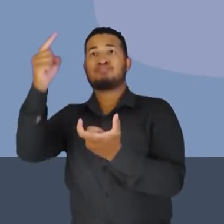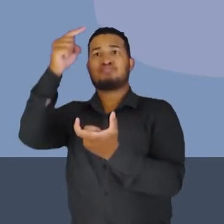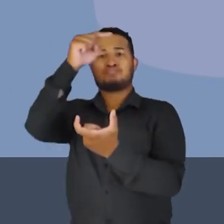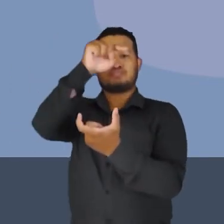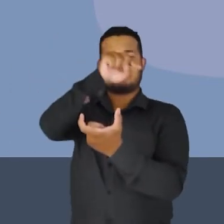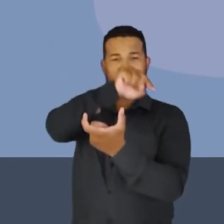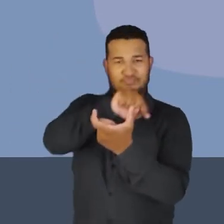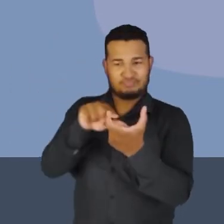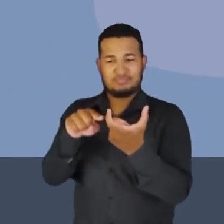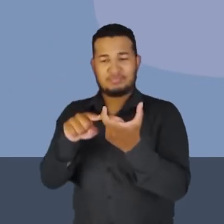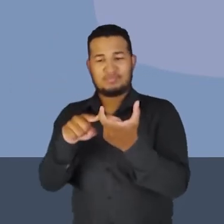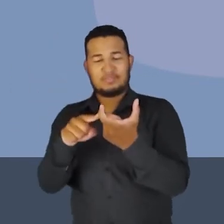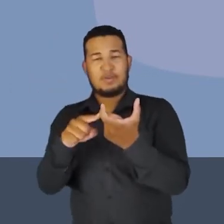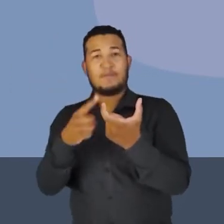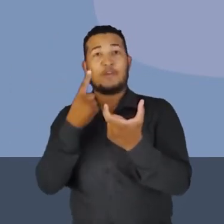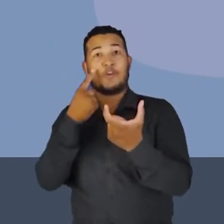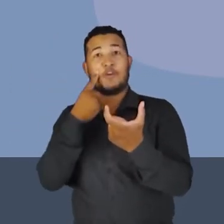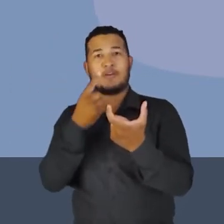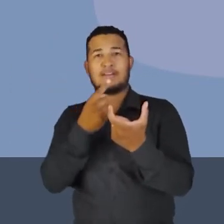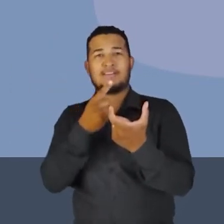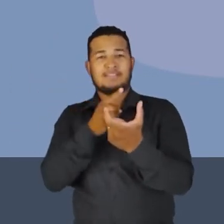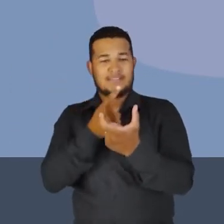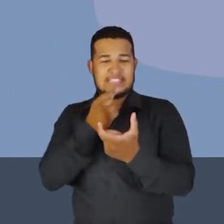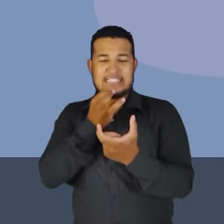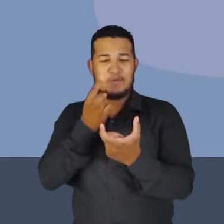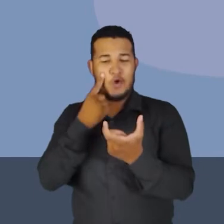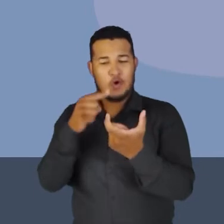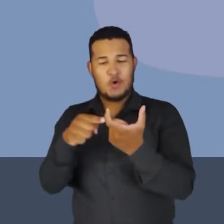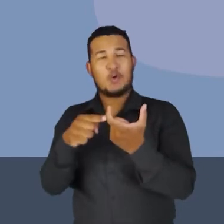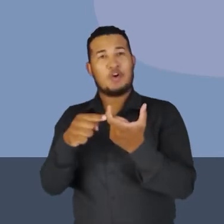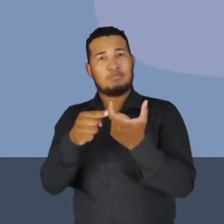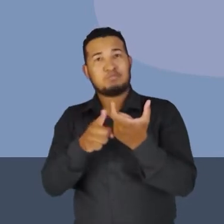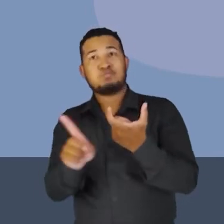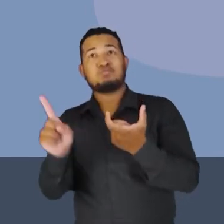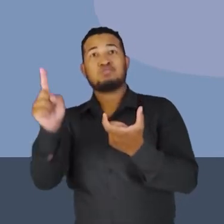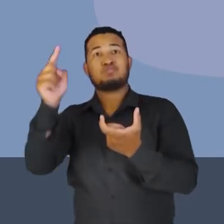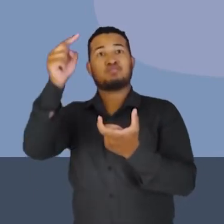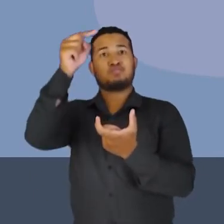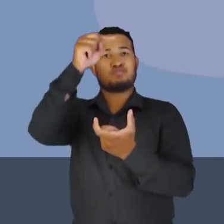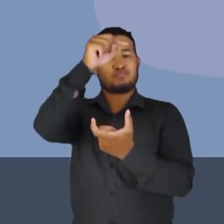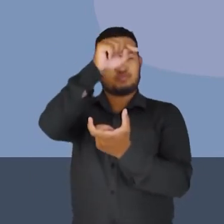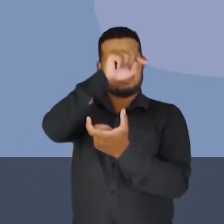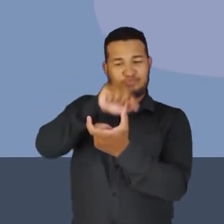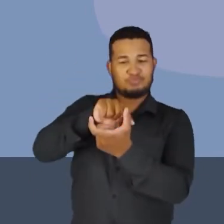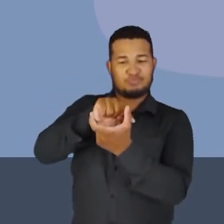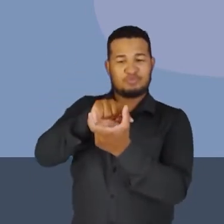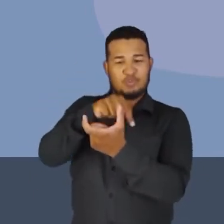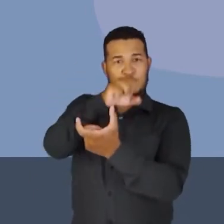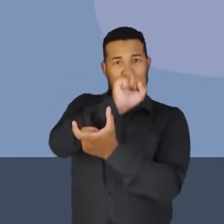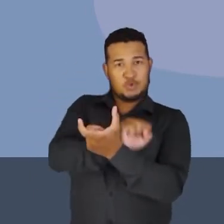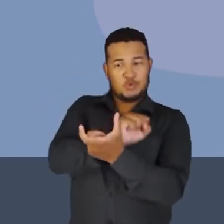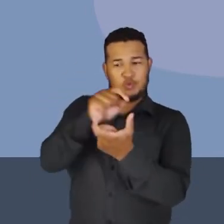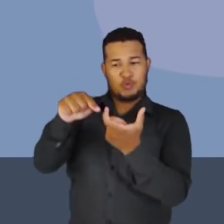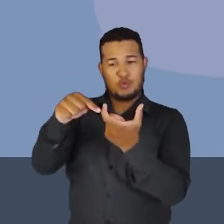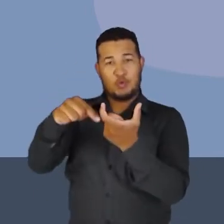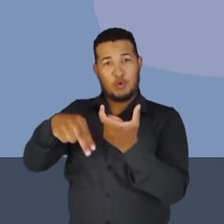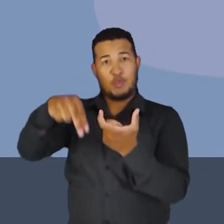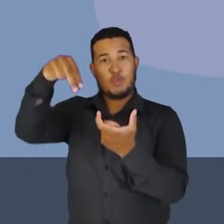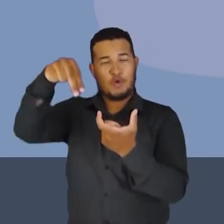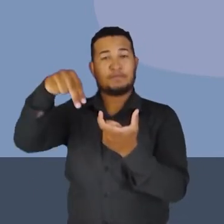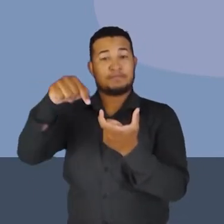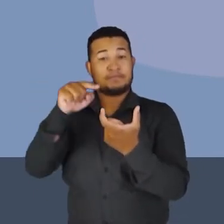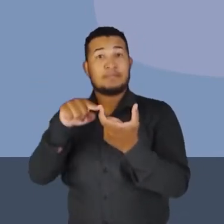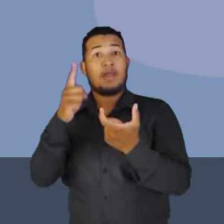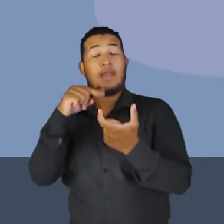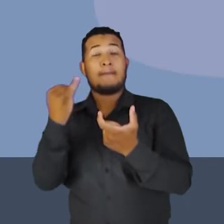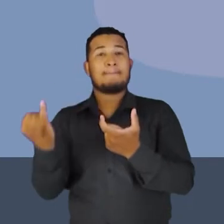ali, as linhas saindo dela. Olha a setinha mostrando para onde elas estão indo. Estão indo para o Polo Sul. As linhas de campo são importantes que